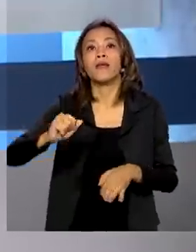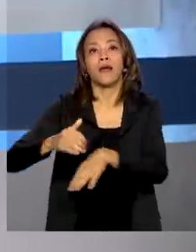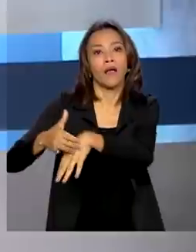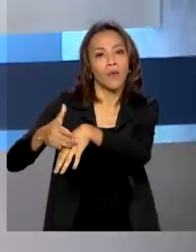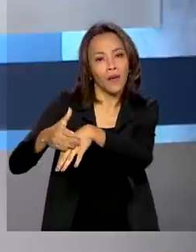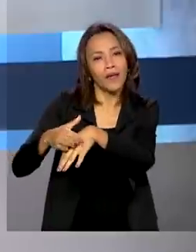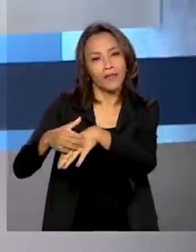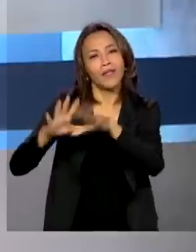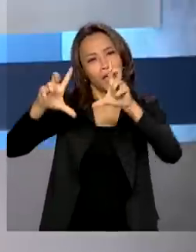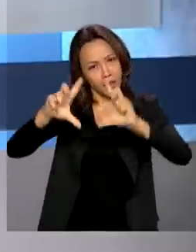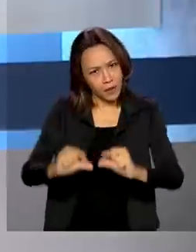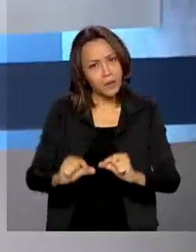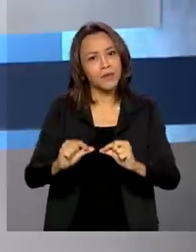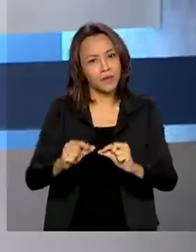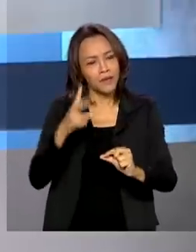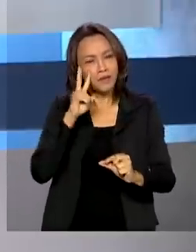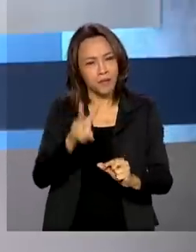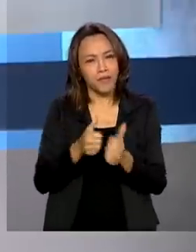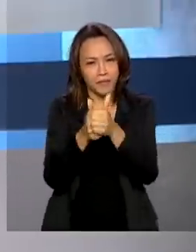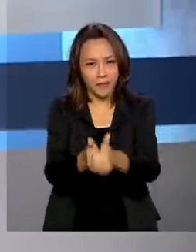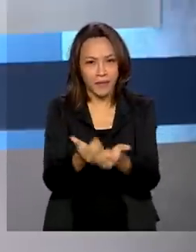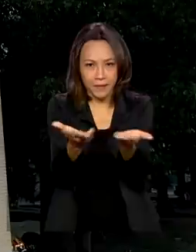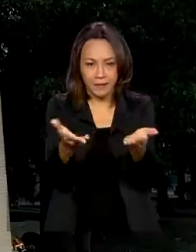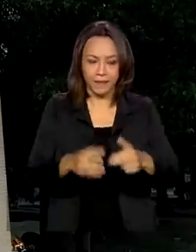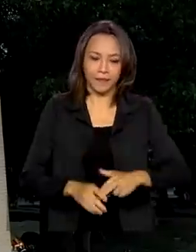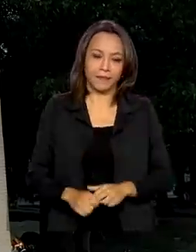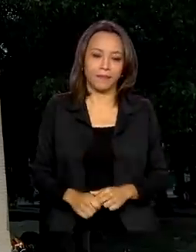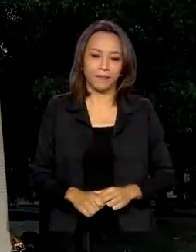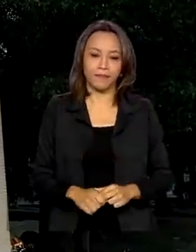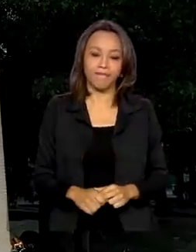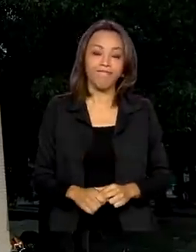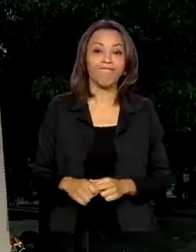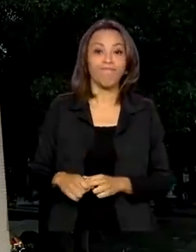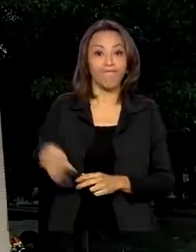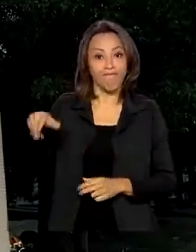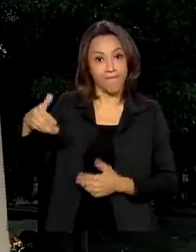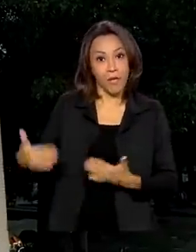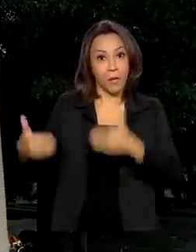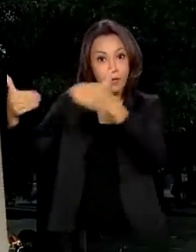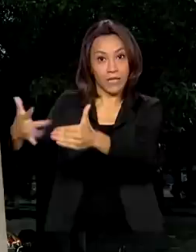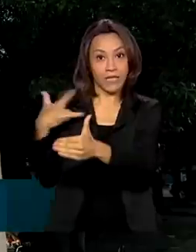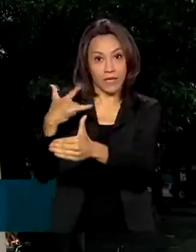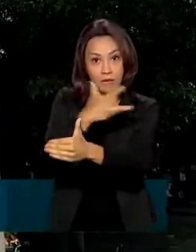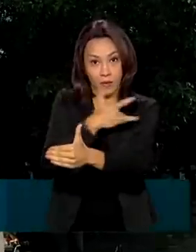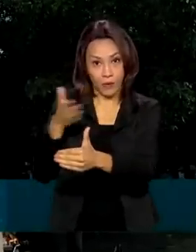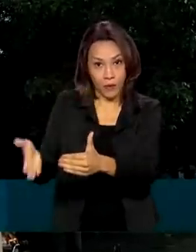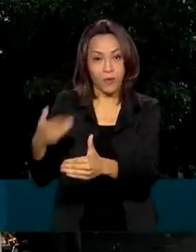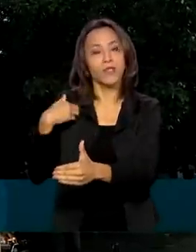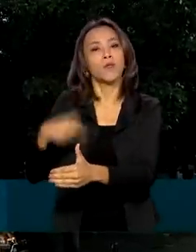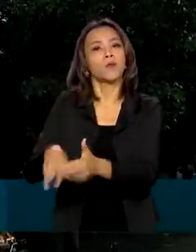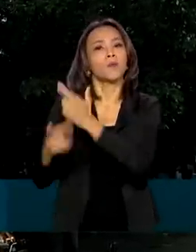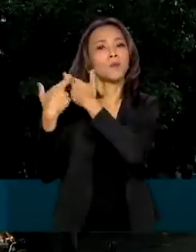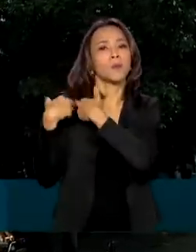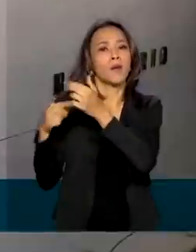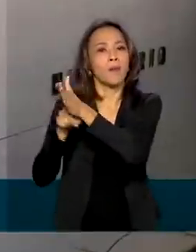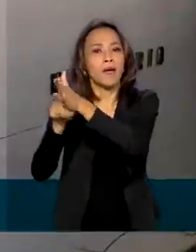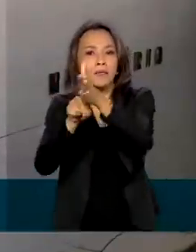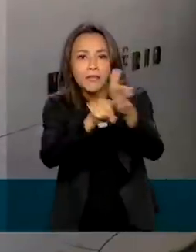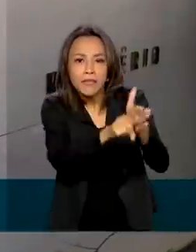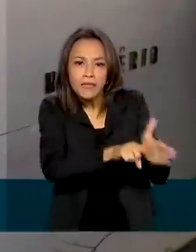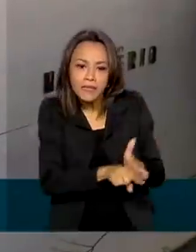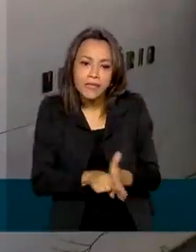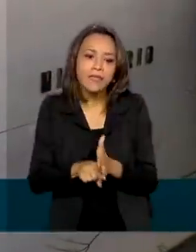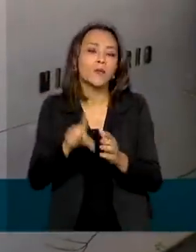Confira na reportagem de Luciana Colares. O Ministério da Saúde encomendou a pesquisa ao ENANI, o